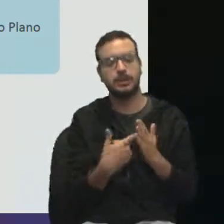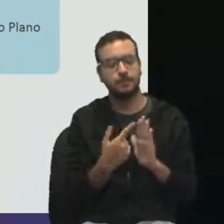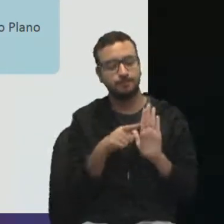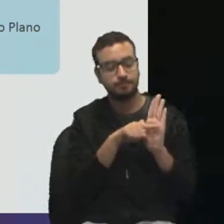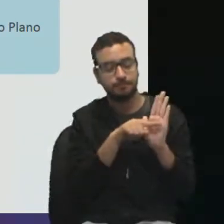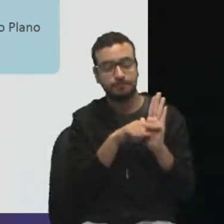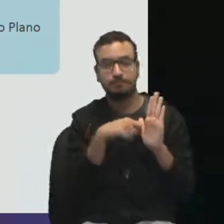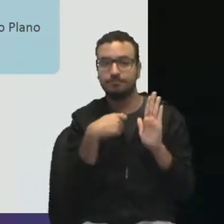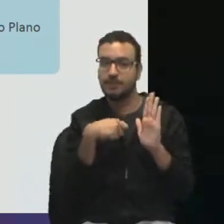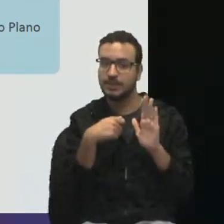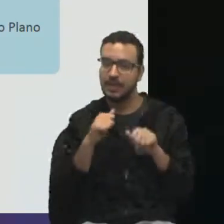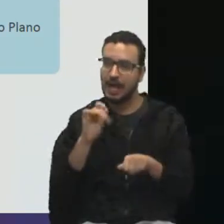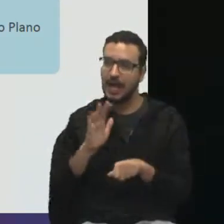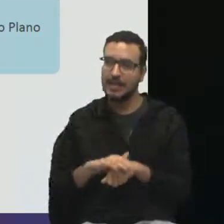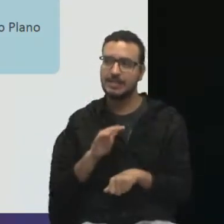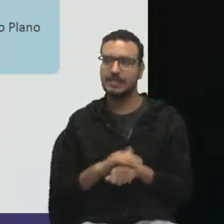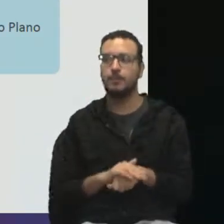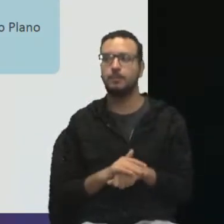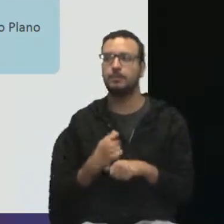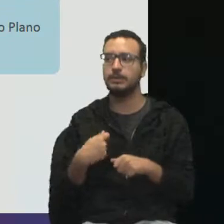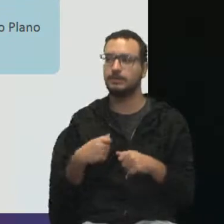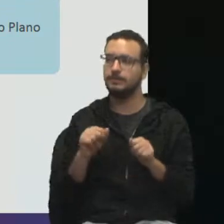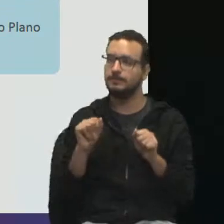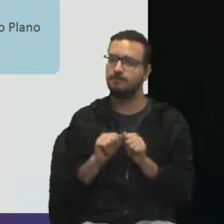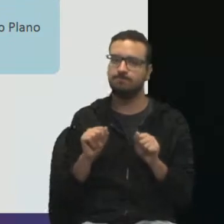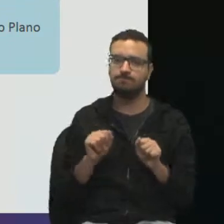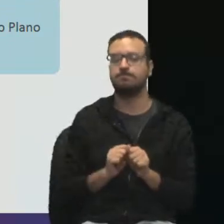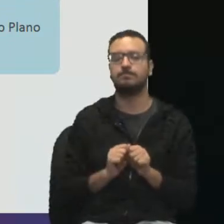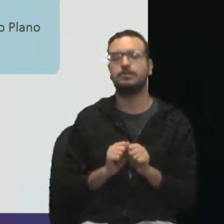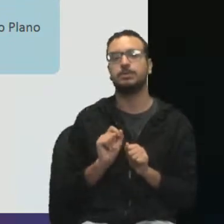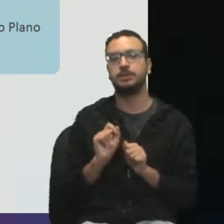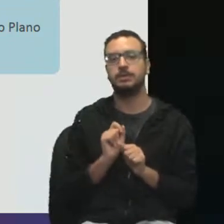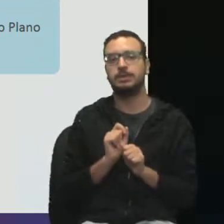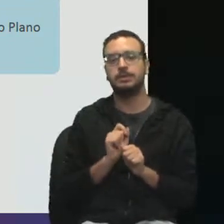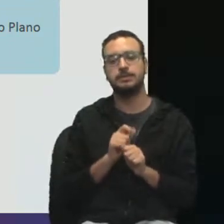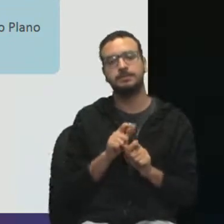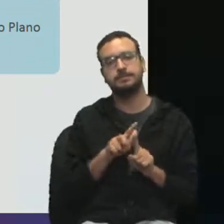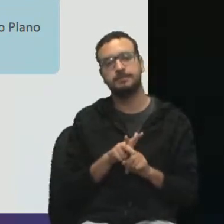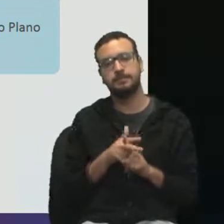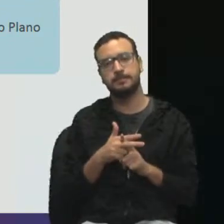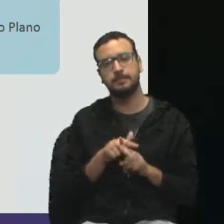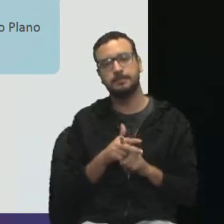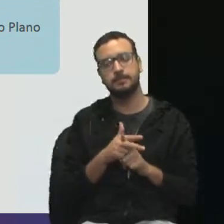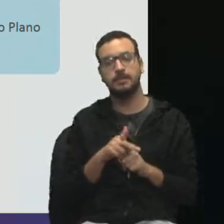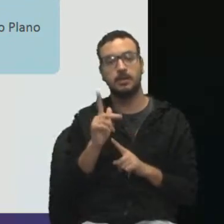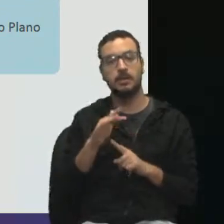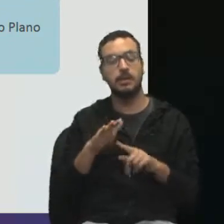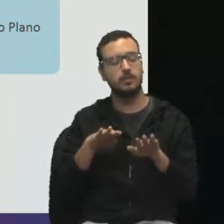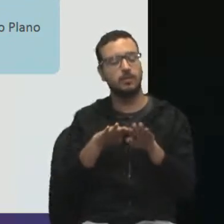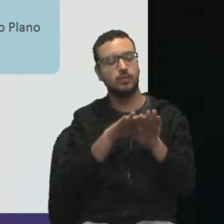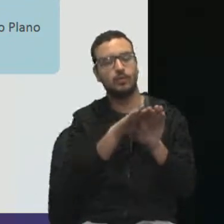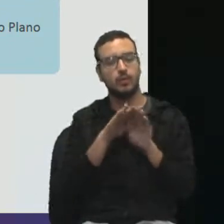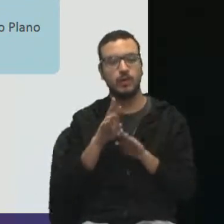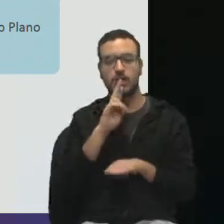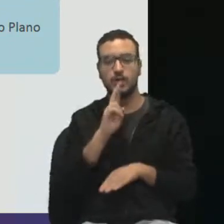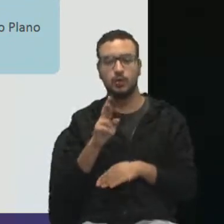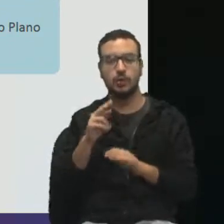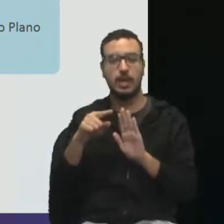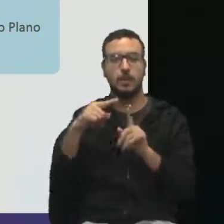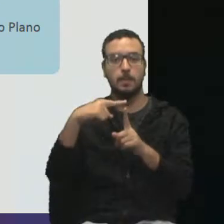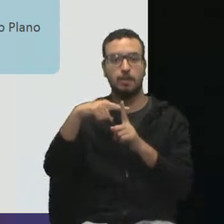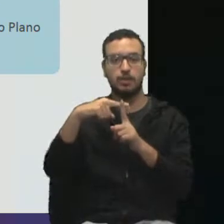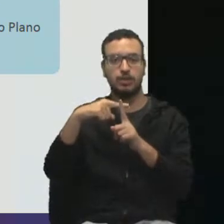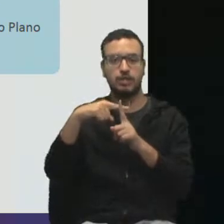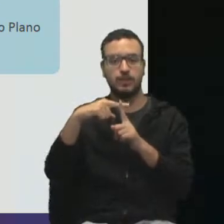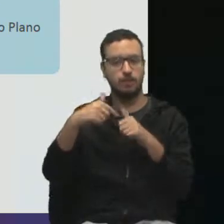então, de agir, é a hora da ação, do act. Que eu vou fazer o quê? Eu vou padronizar os resultados positivos,